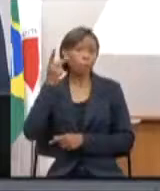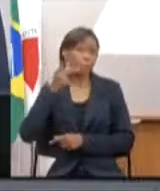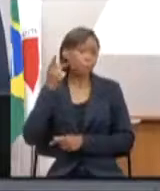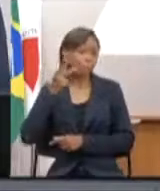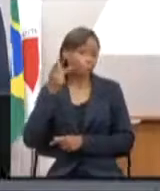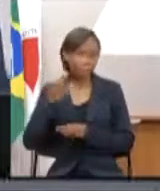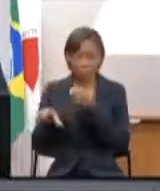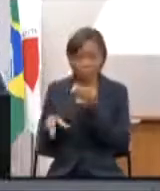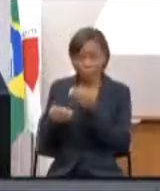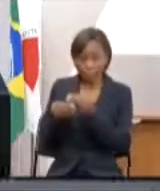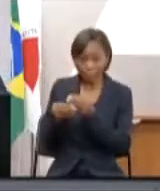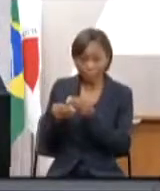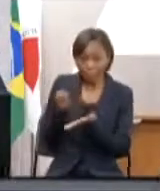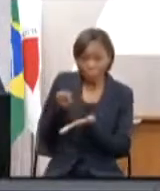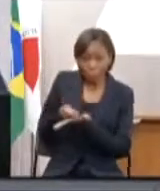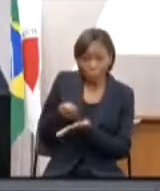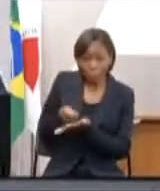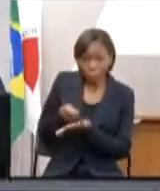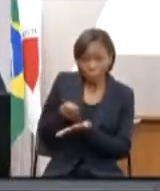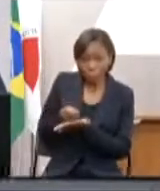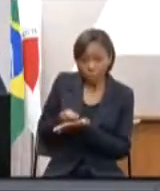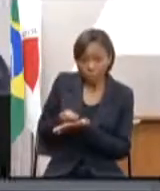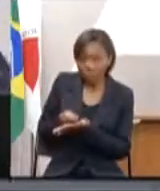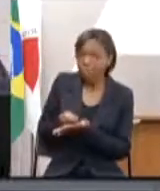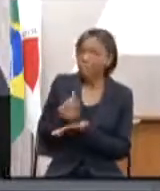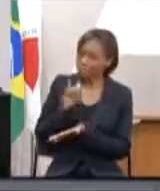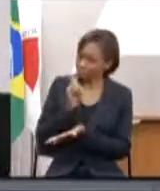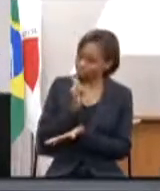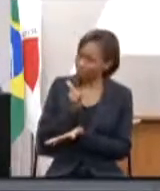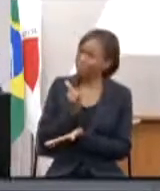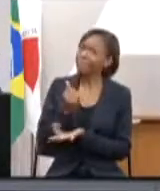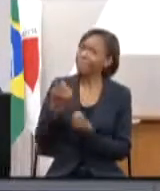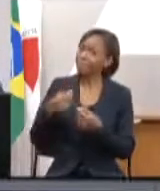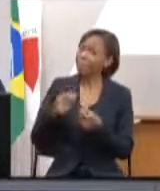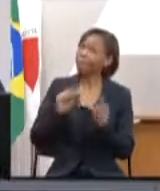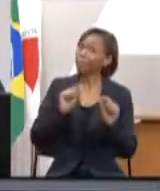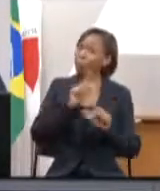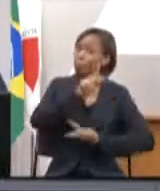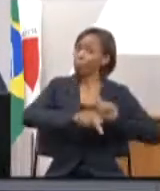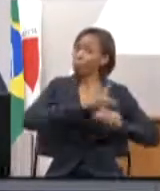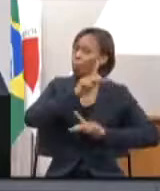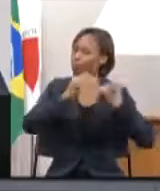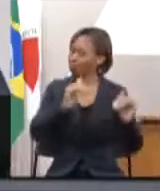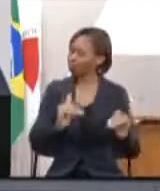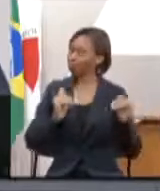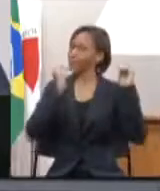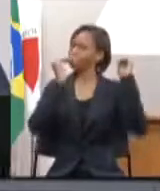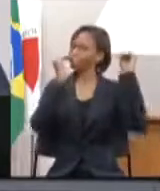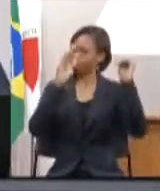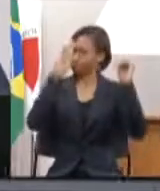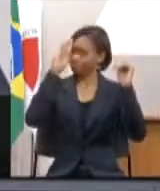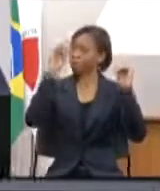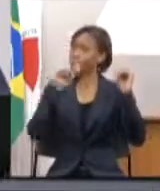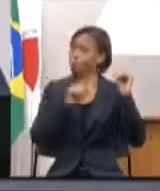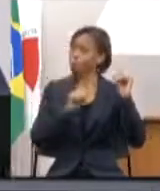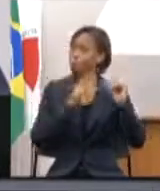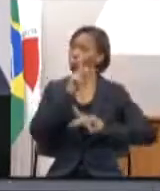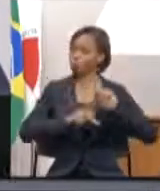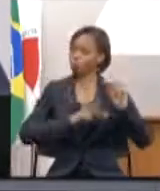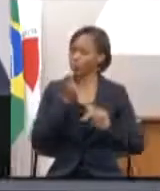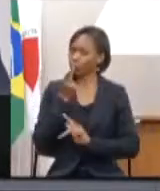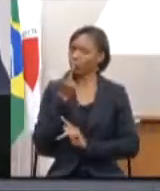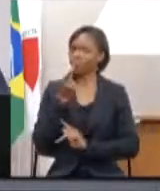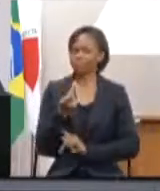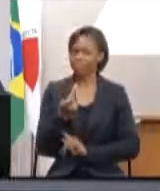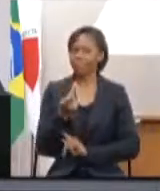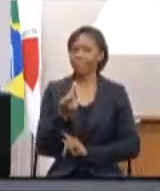e eu sempre falo impositivo deveria ser a soberania popular o que o povo fala o que o povo dá